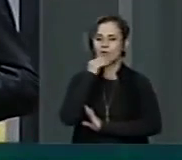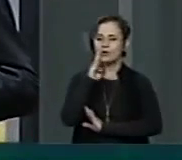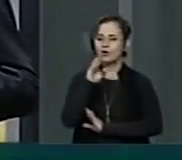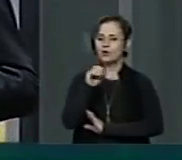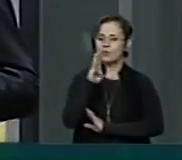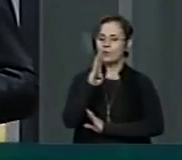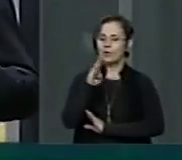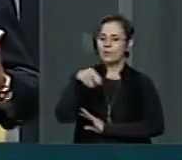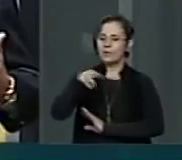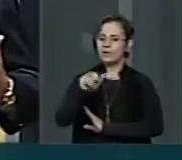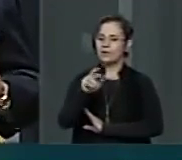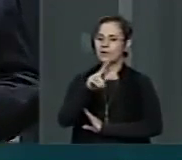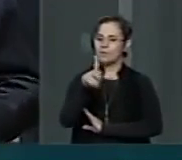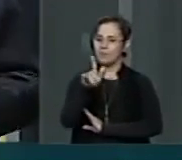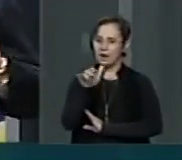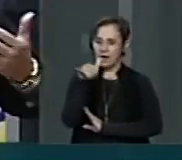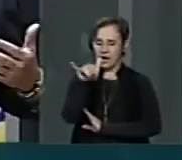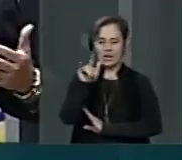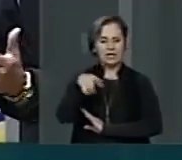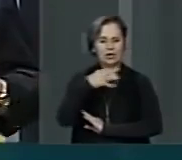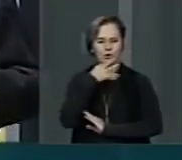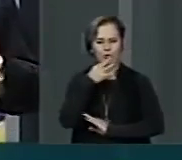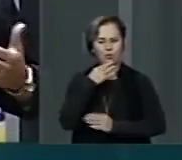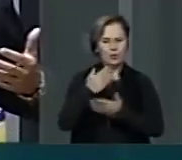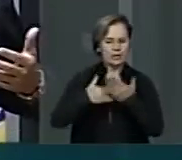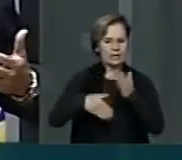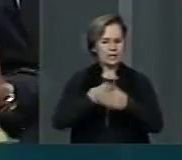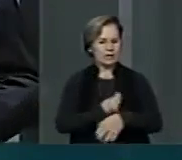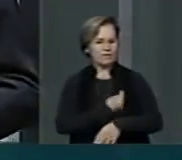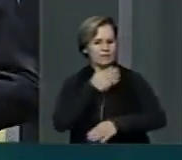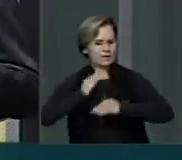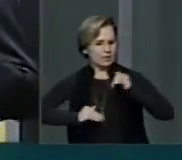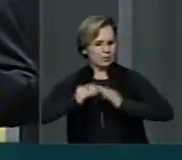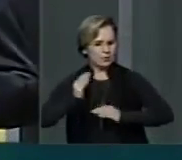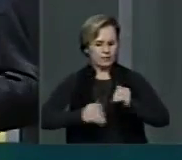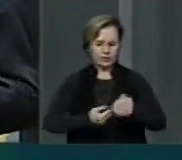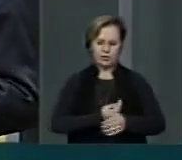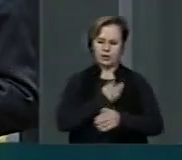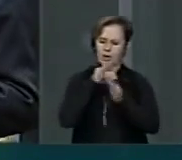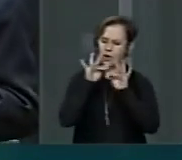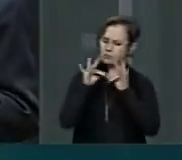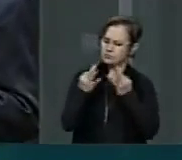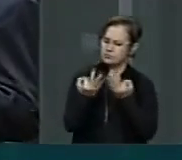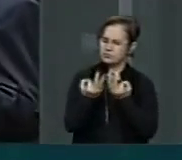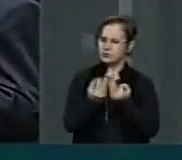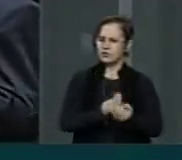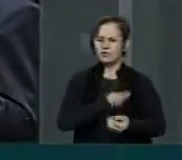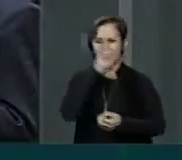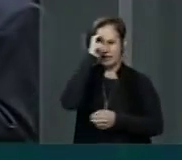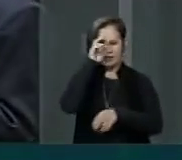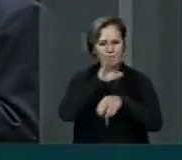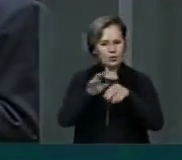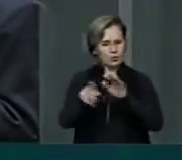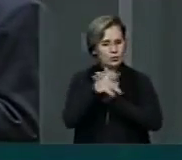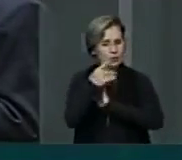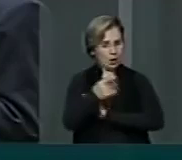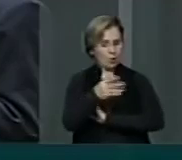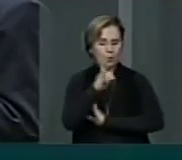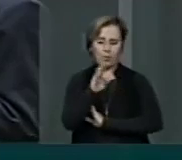de causa da vida profissional, da vida familiar, da vida cultural do Bob Marley,